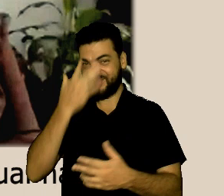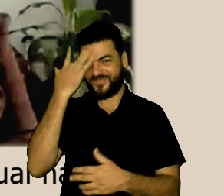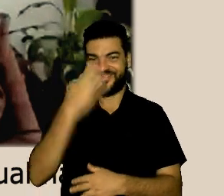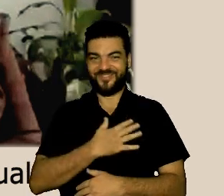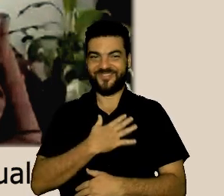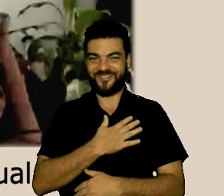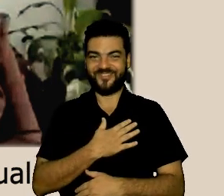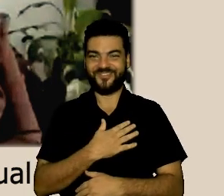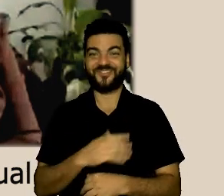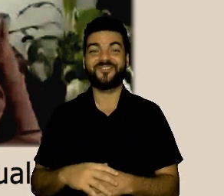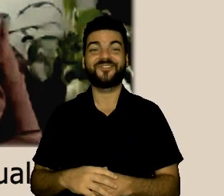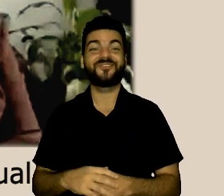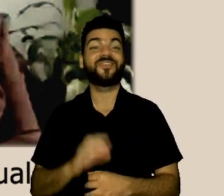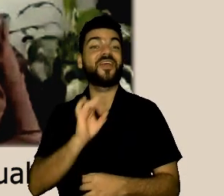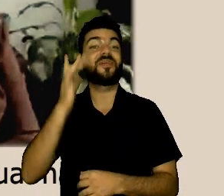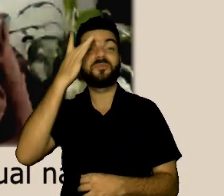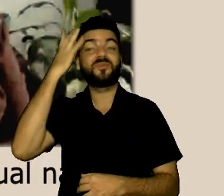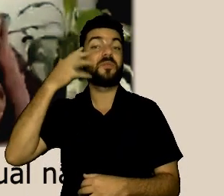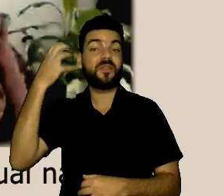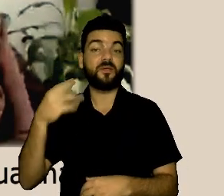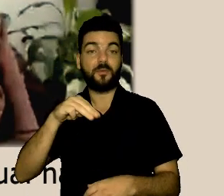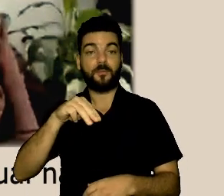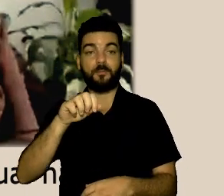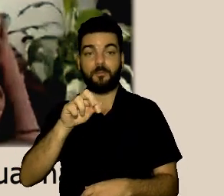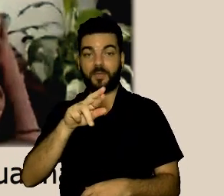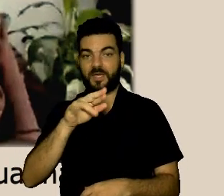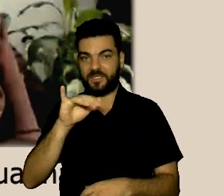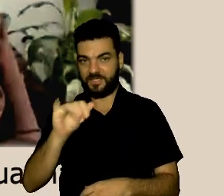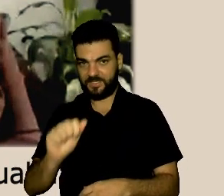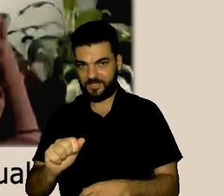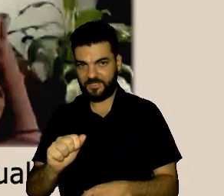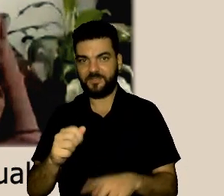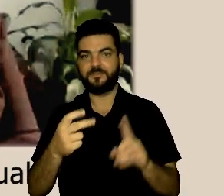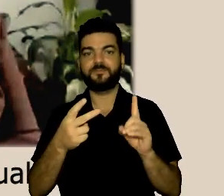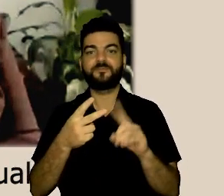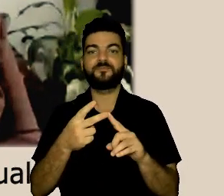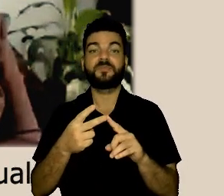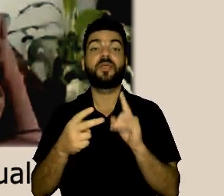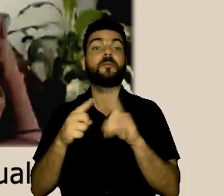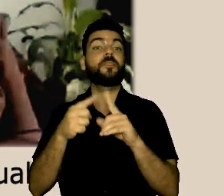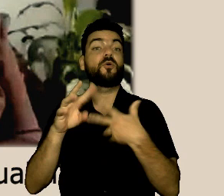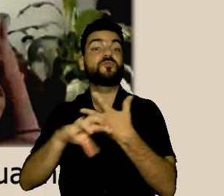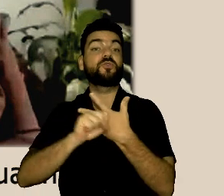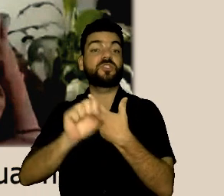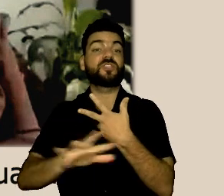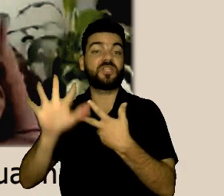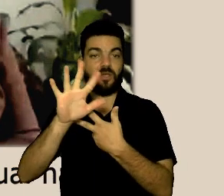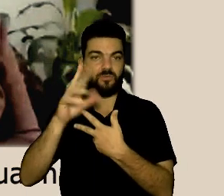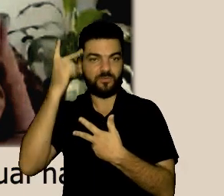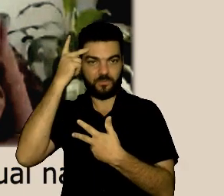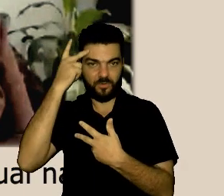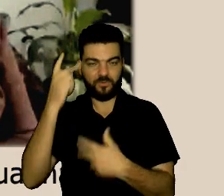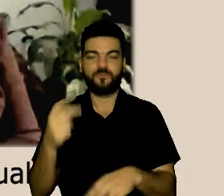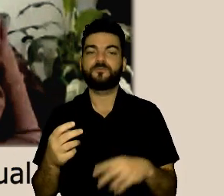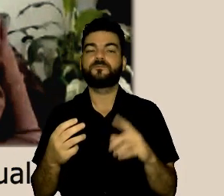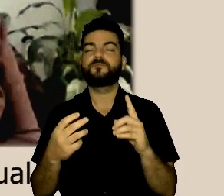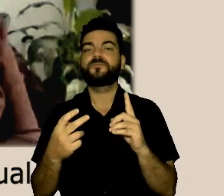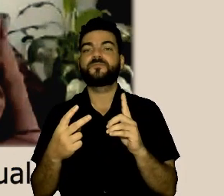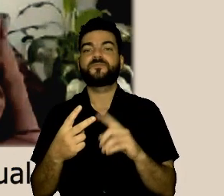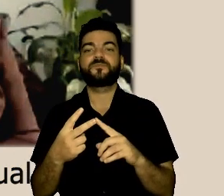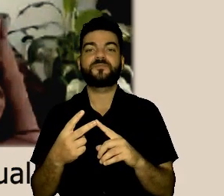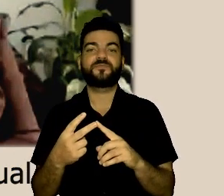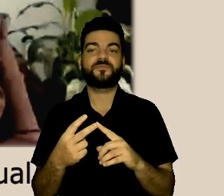Sampaio, que é ouvidora-geral do município de São Paulo e presidente da ABO São Paulo. E a Jocely Guerra